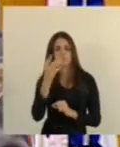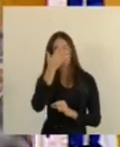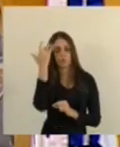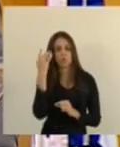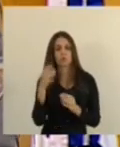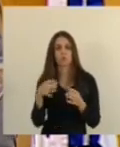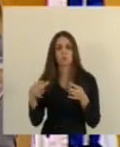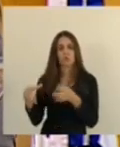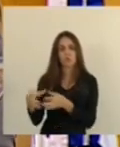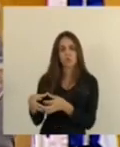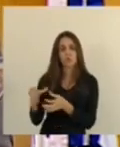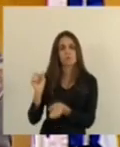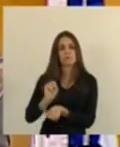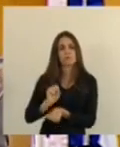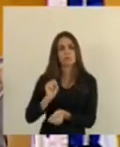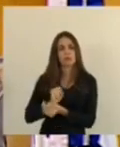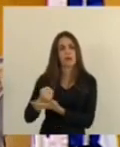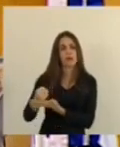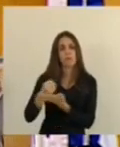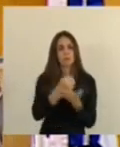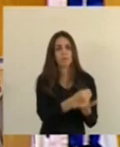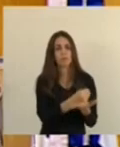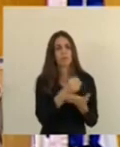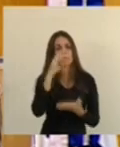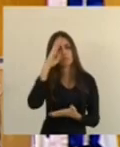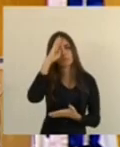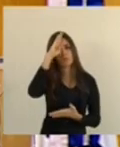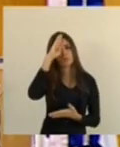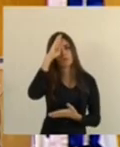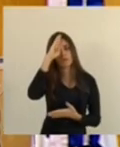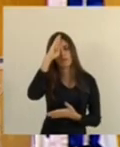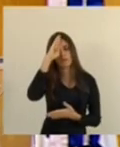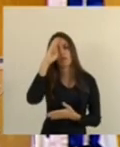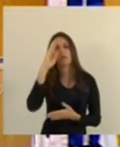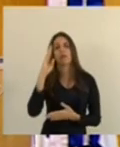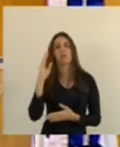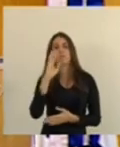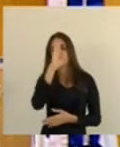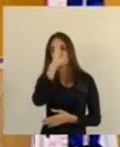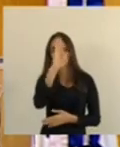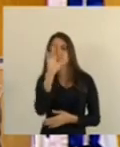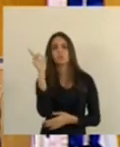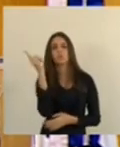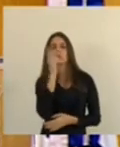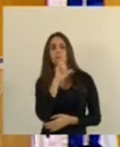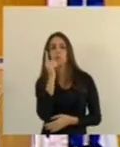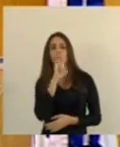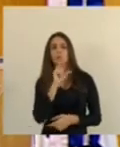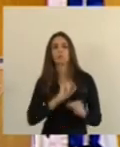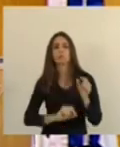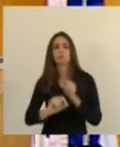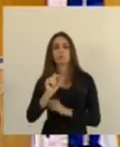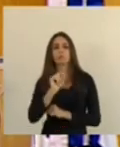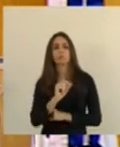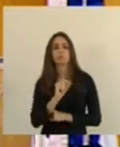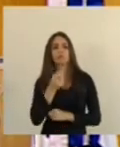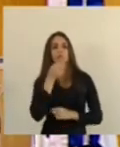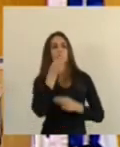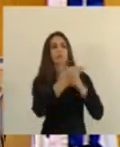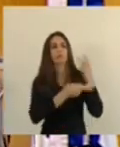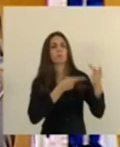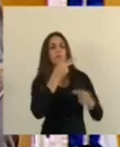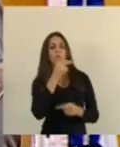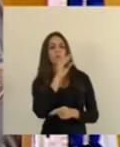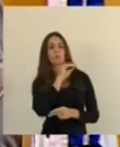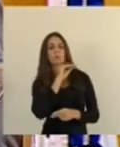esperavam junto aos apoiadores do presidente na entrada principal e conseguiram se fazer ouvir desta